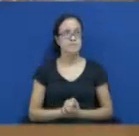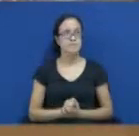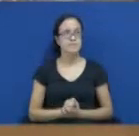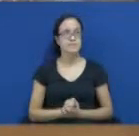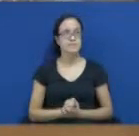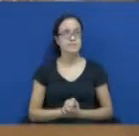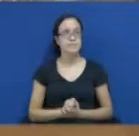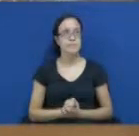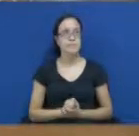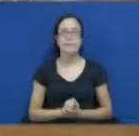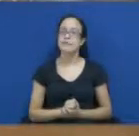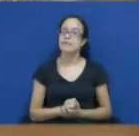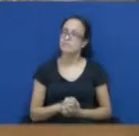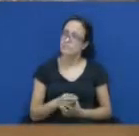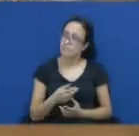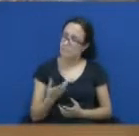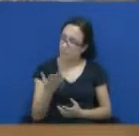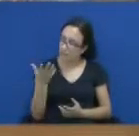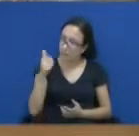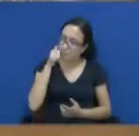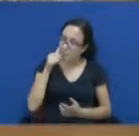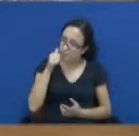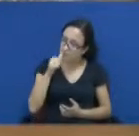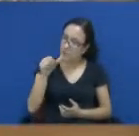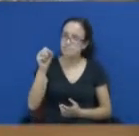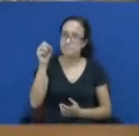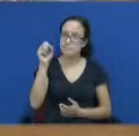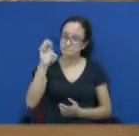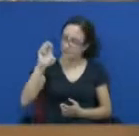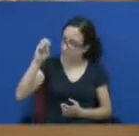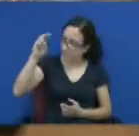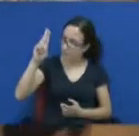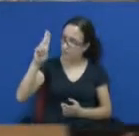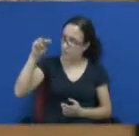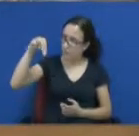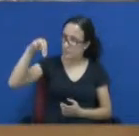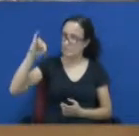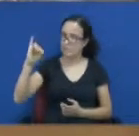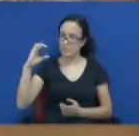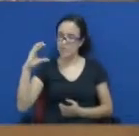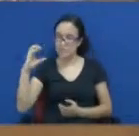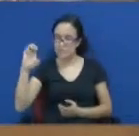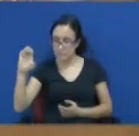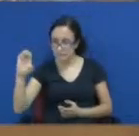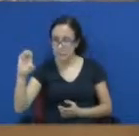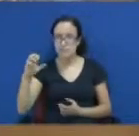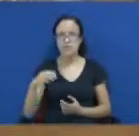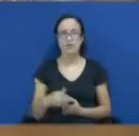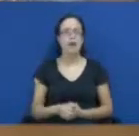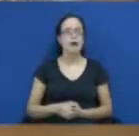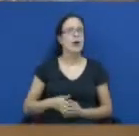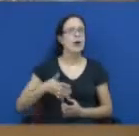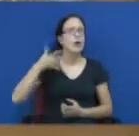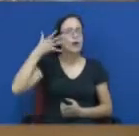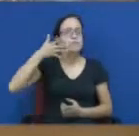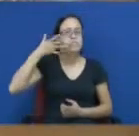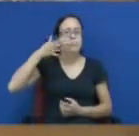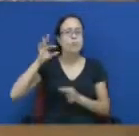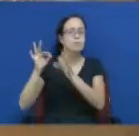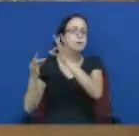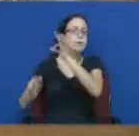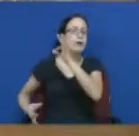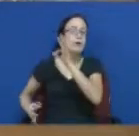Senhora Eunice, a senhora já conhece o roteiro, o funcionamento da casa, portanto não cabe aqui fazer as delongas que já são